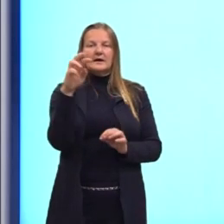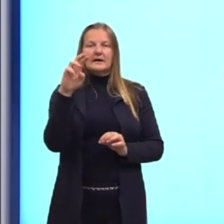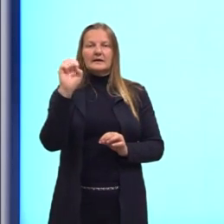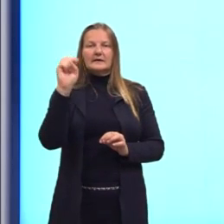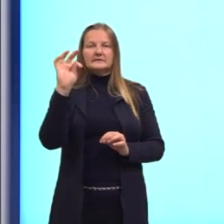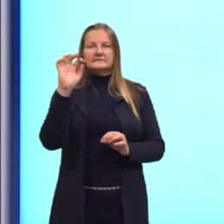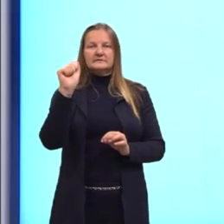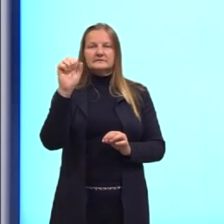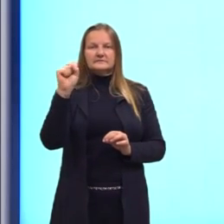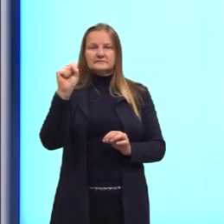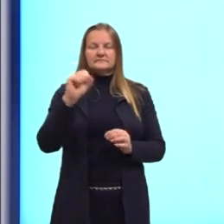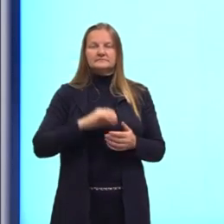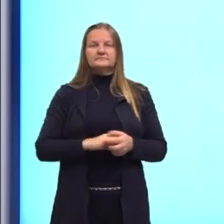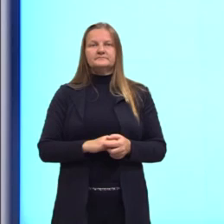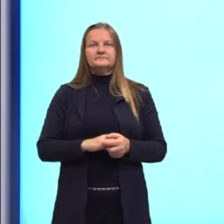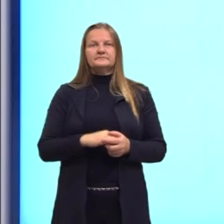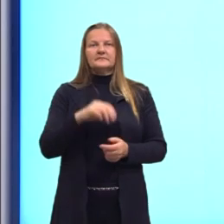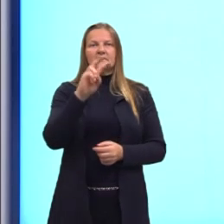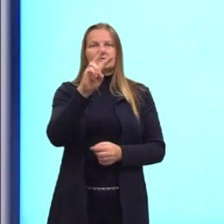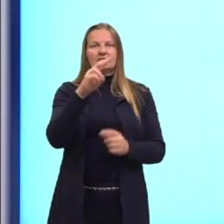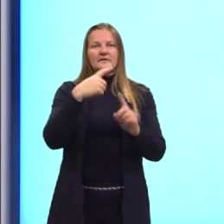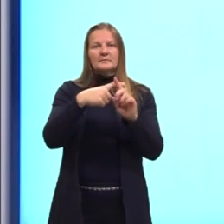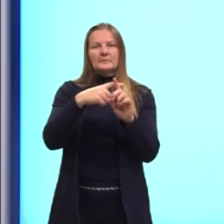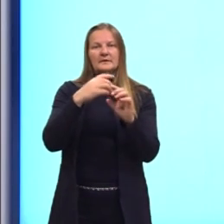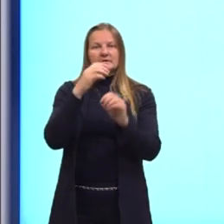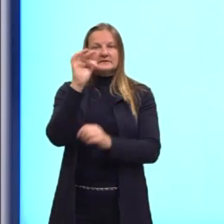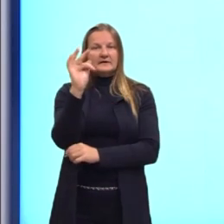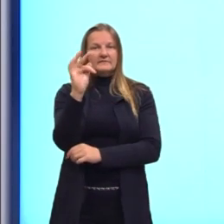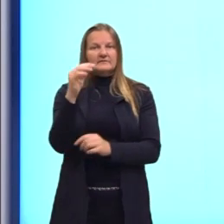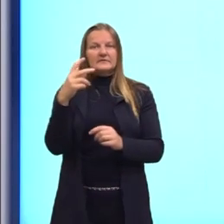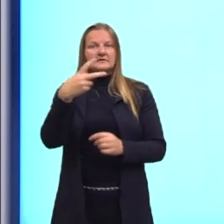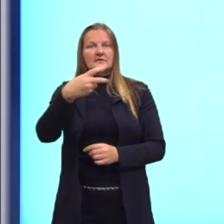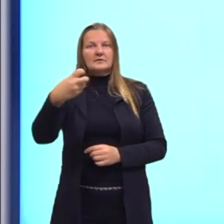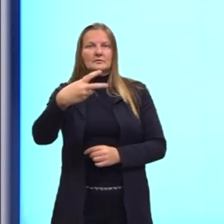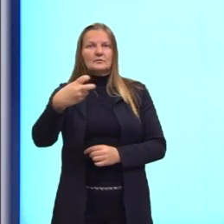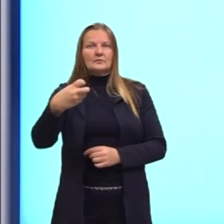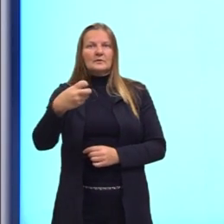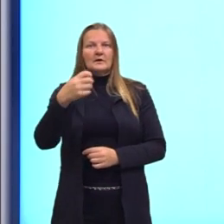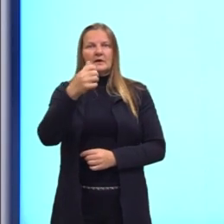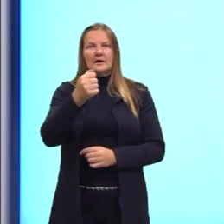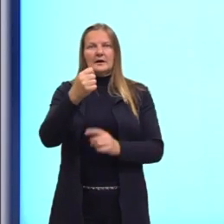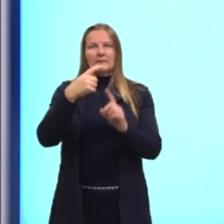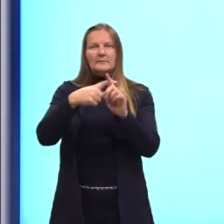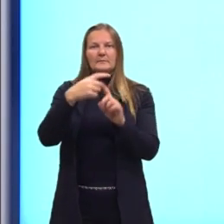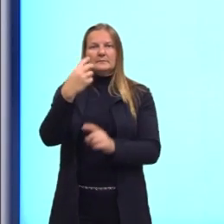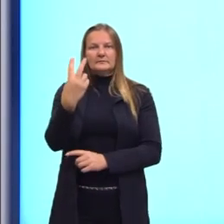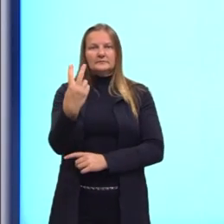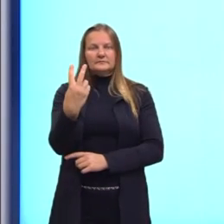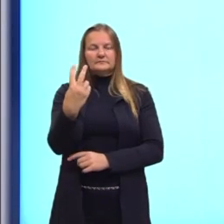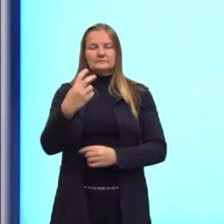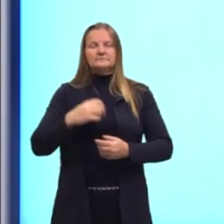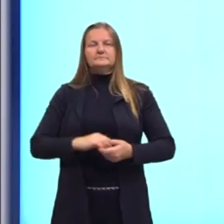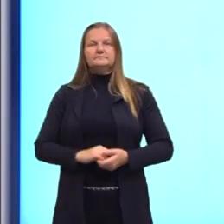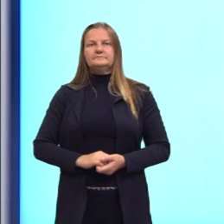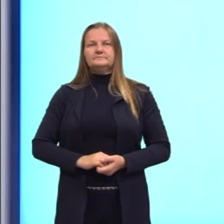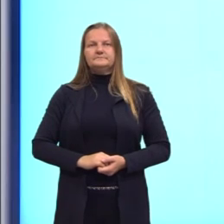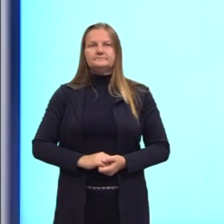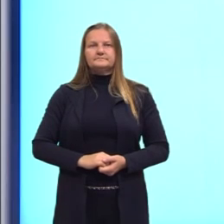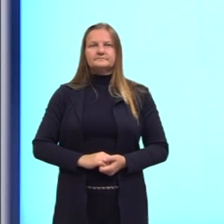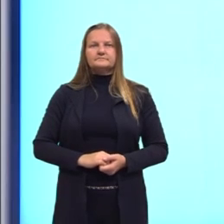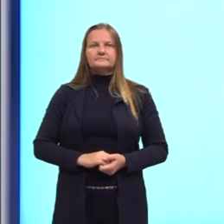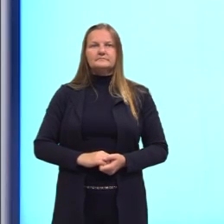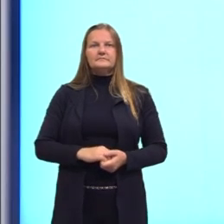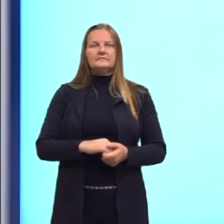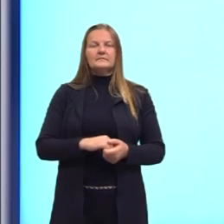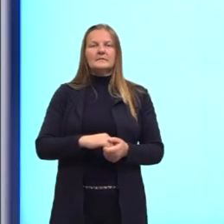relação onde V mais F é igual a A mais dois. Então o número